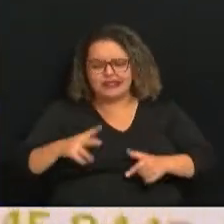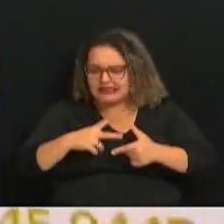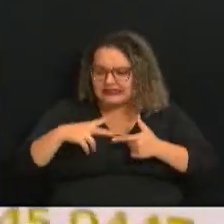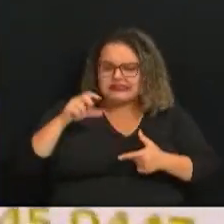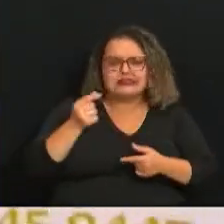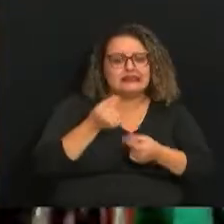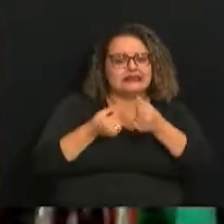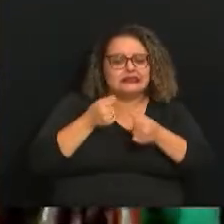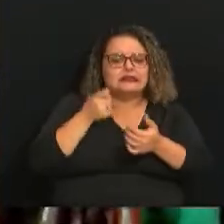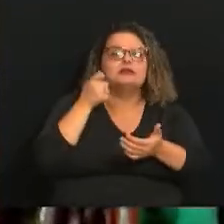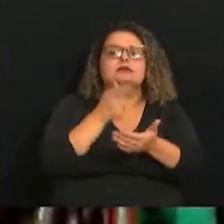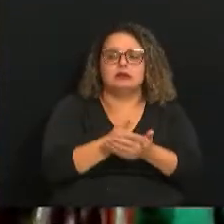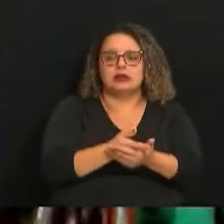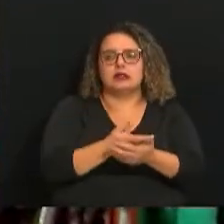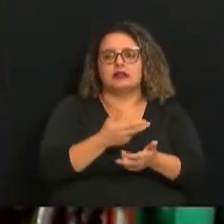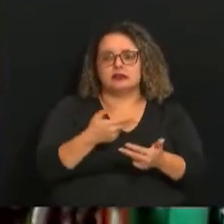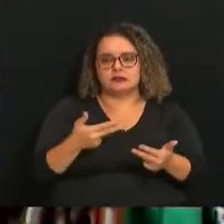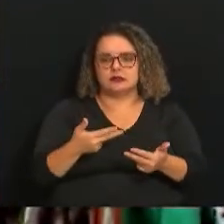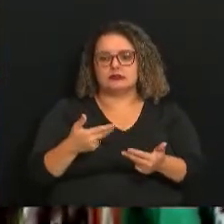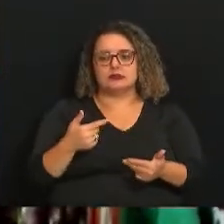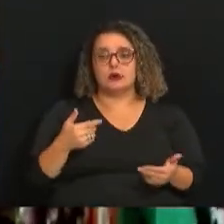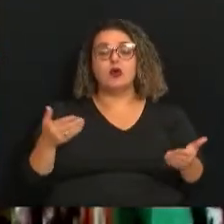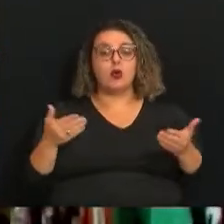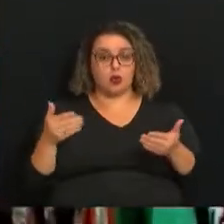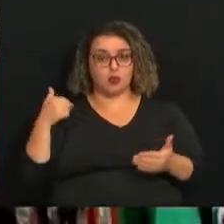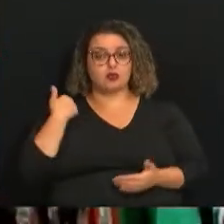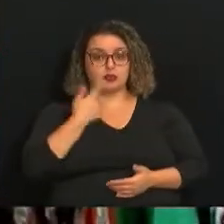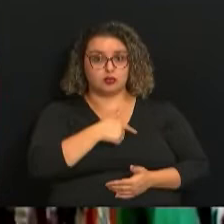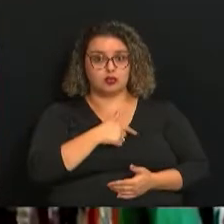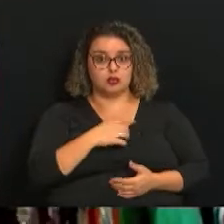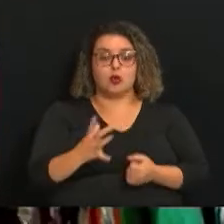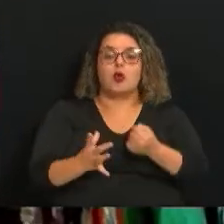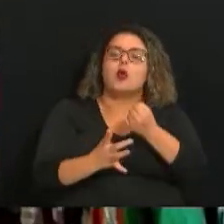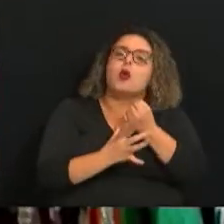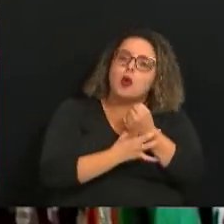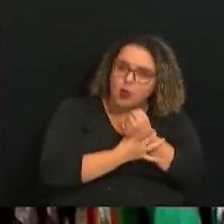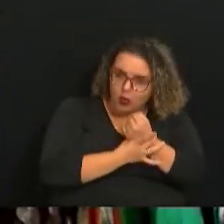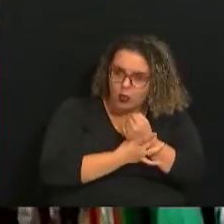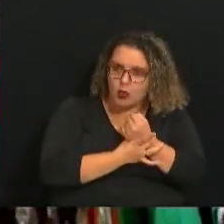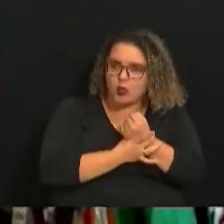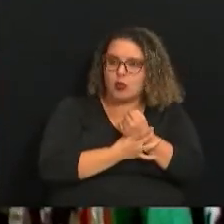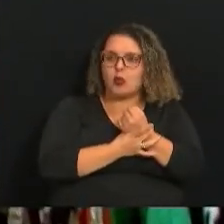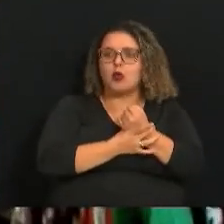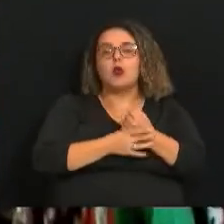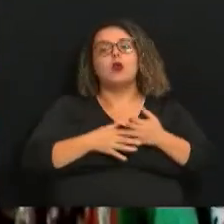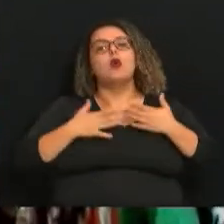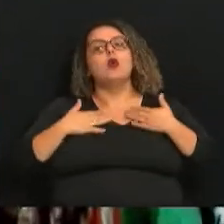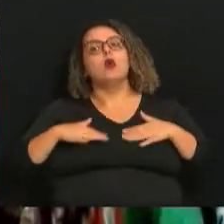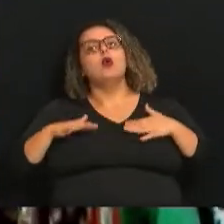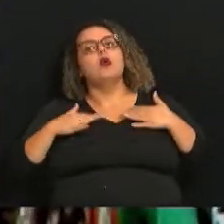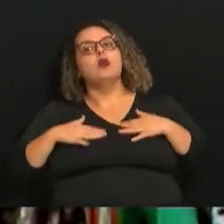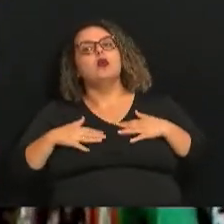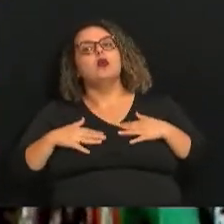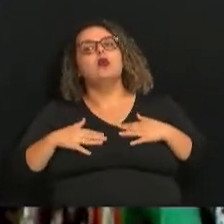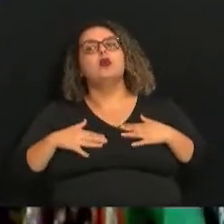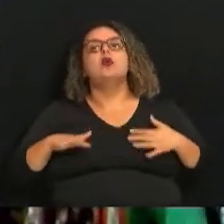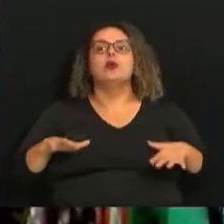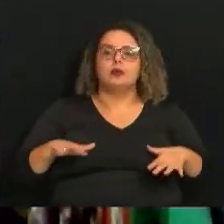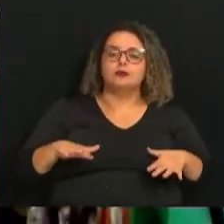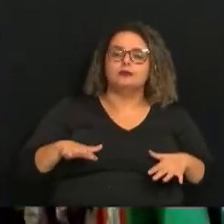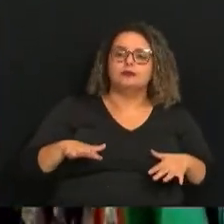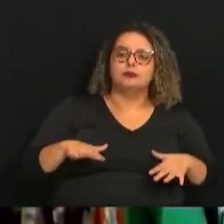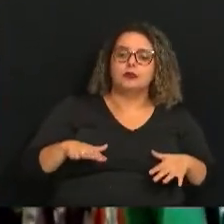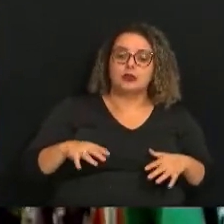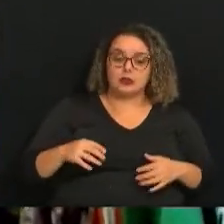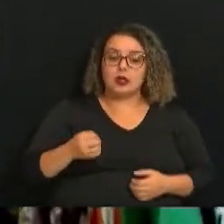para poder pagar a conta. Aqui hoje nós estamos com um espaço com segurança, na sombra, e é muito necessário esse espaço